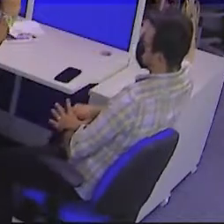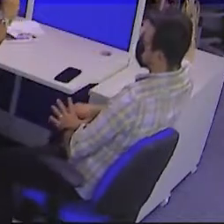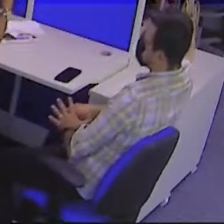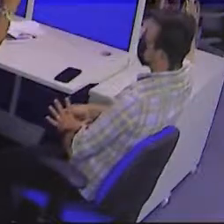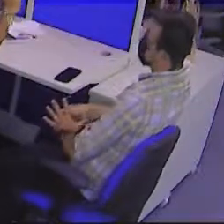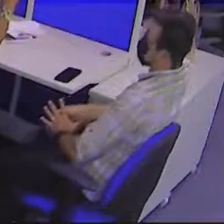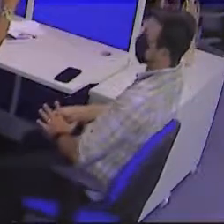amanhã.